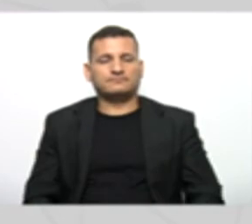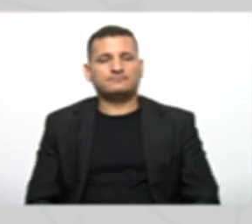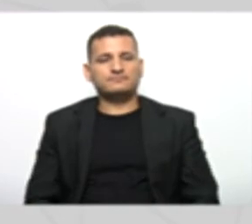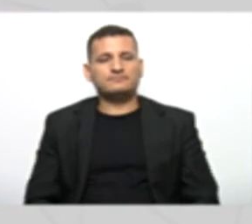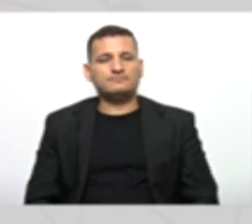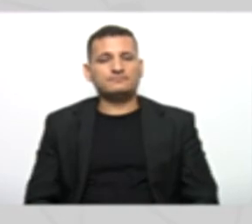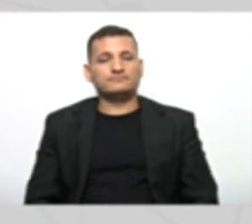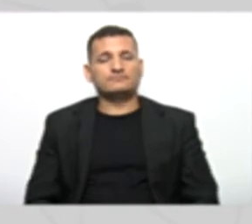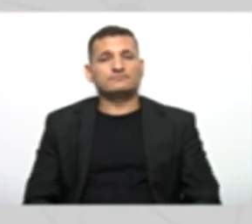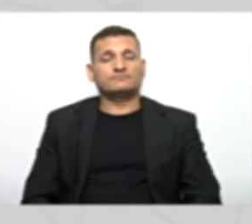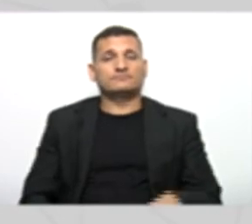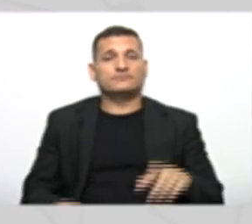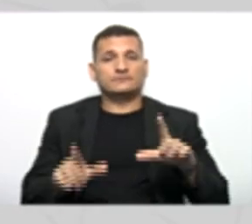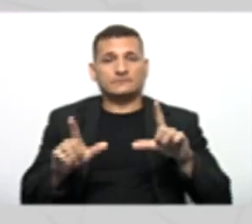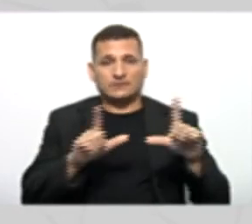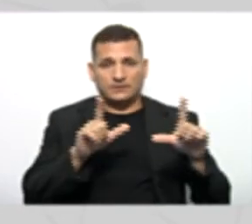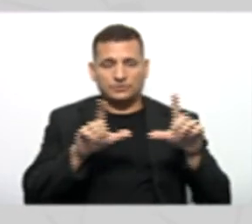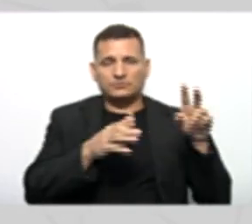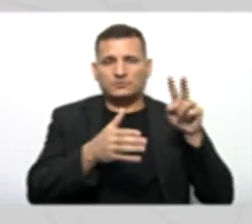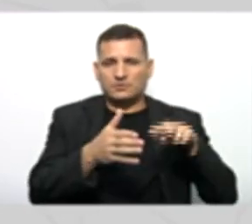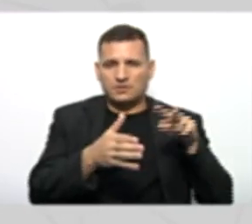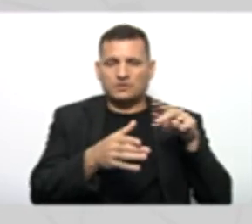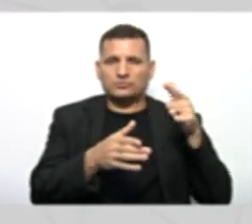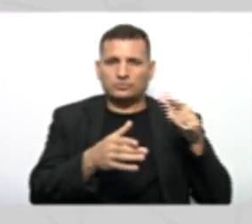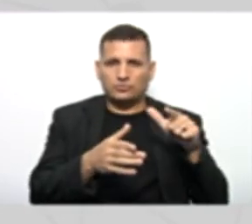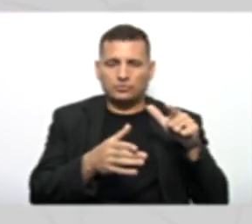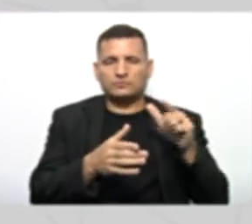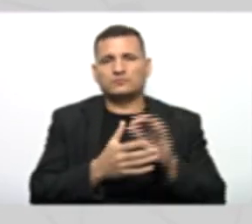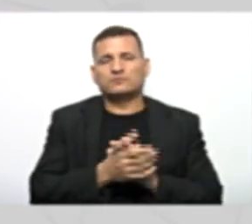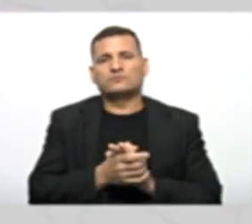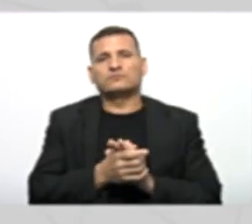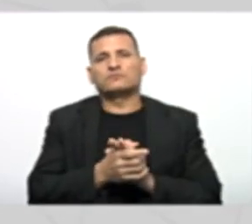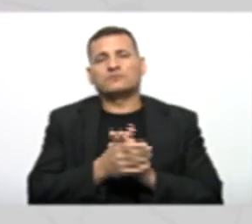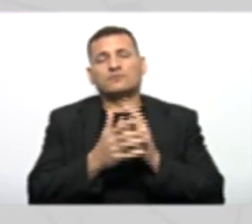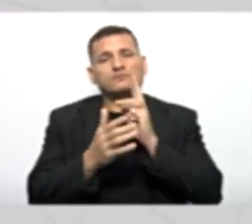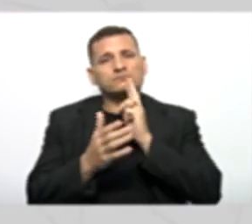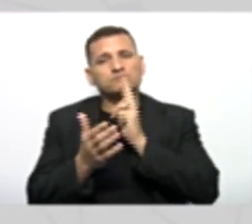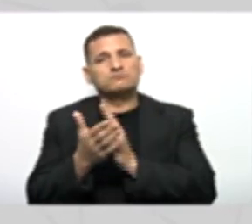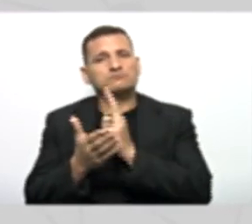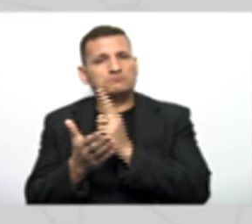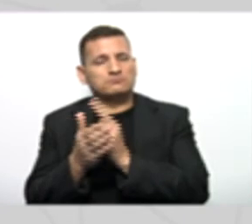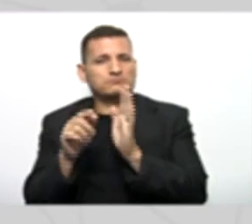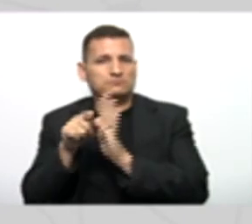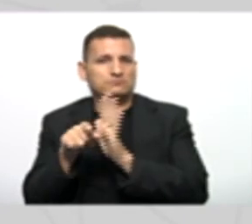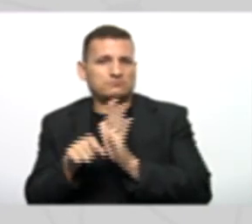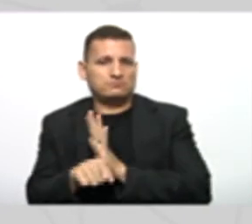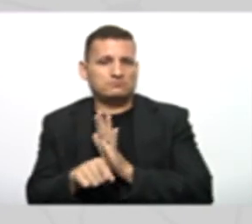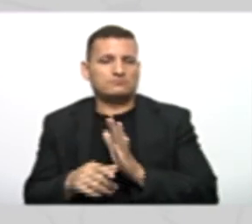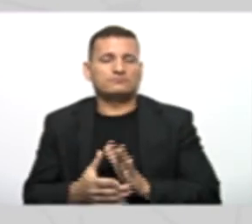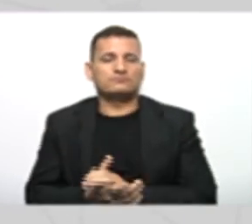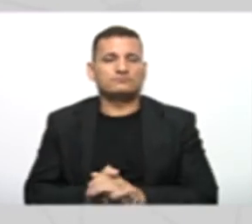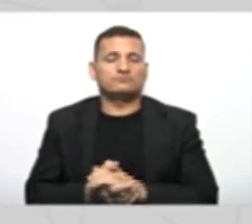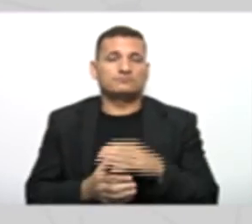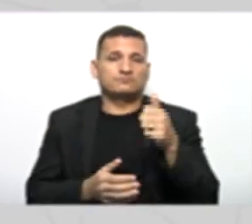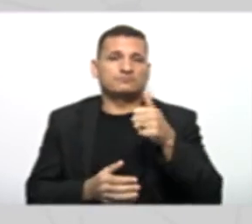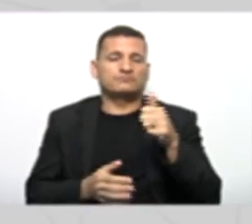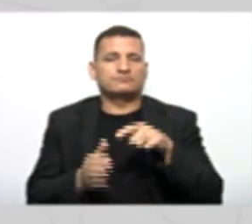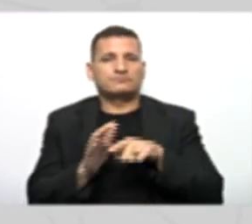Releia o slide Da aula 05 E responda As questões A seguir Primeira questão